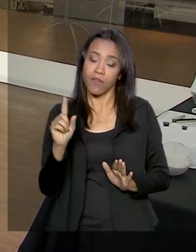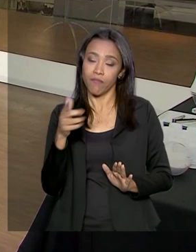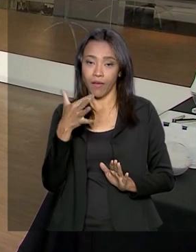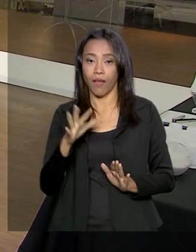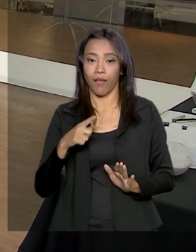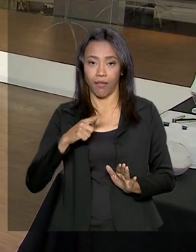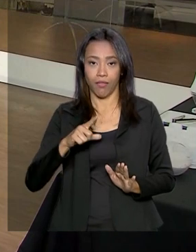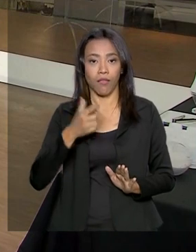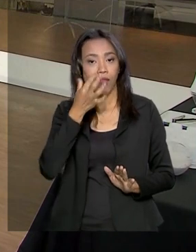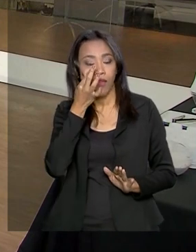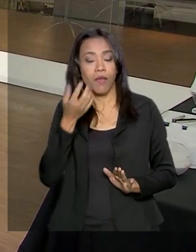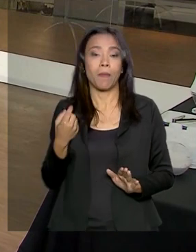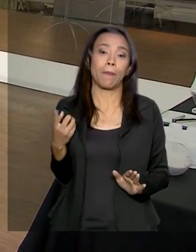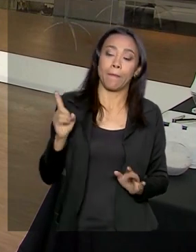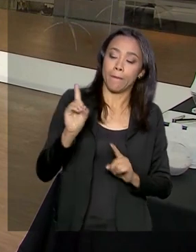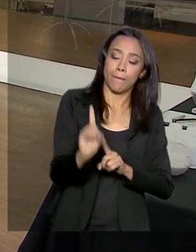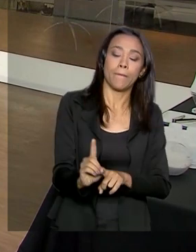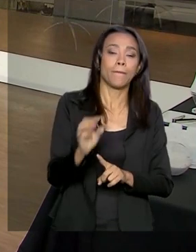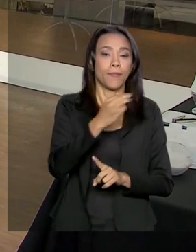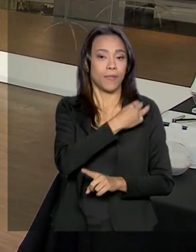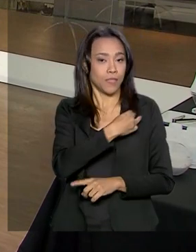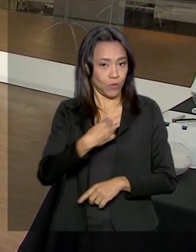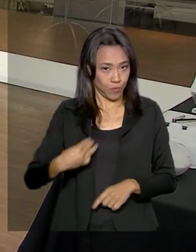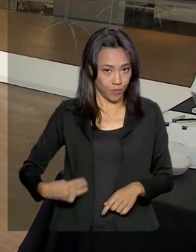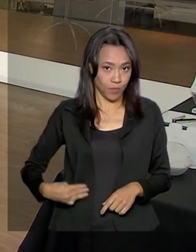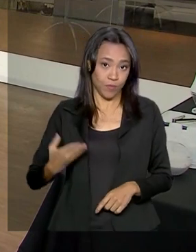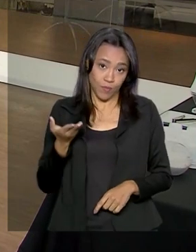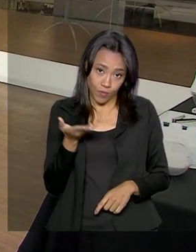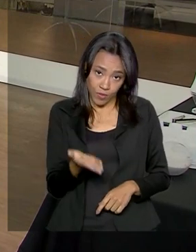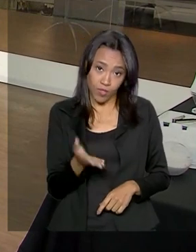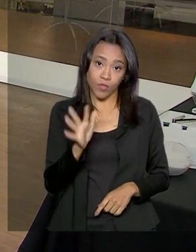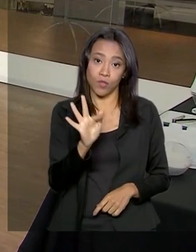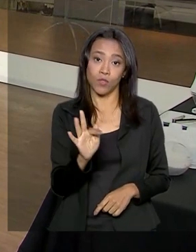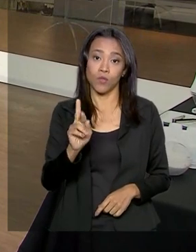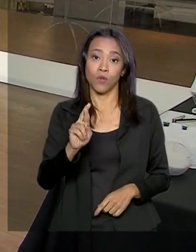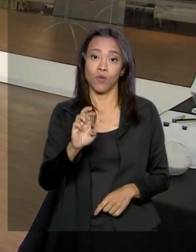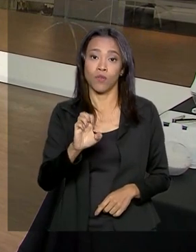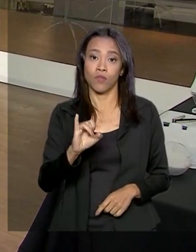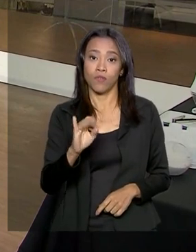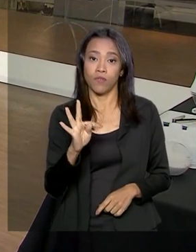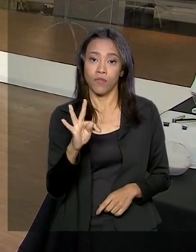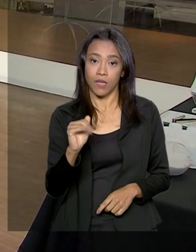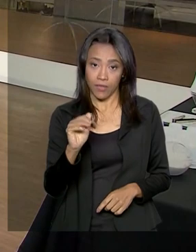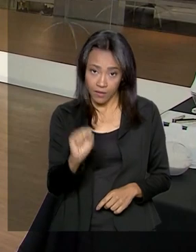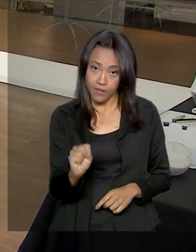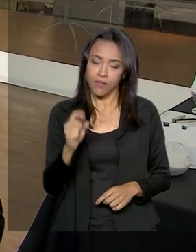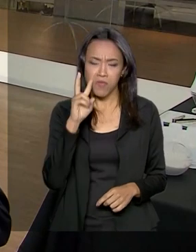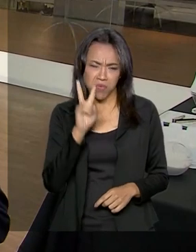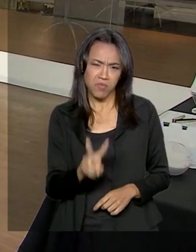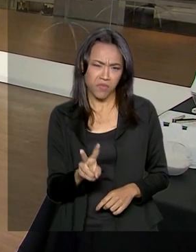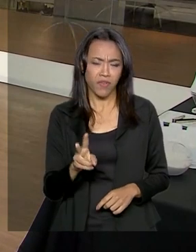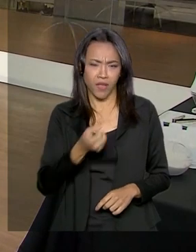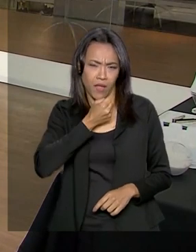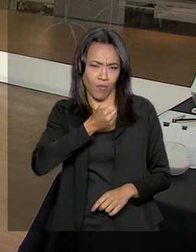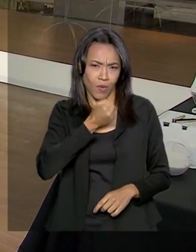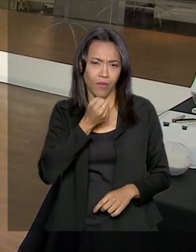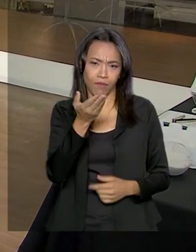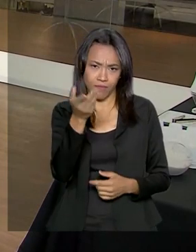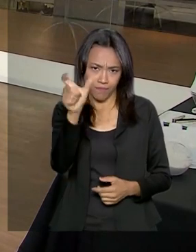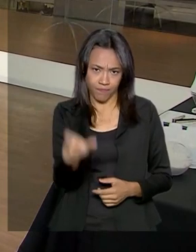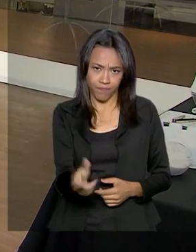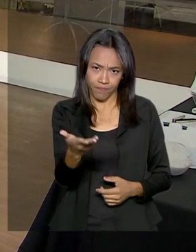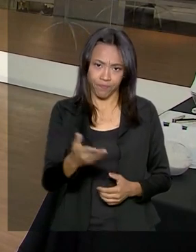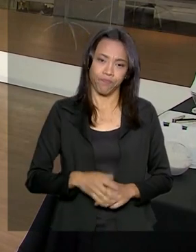do ministro de Infraestrutura, Tarcísio Gomes de Freitas. Vamos ver a respeito desse assunto a reportagem de Pablo